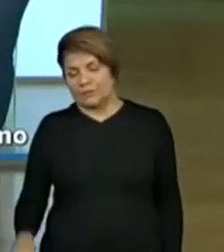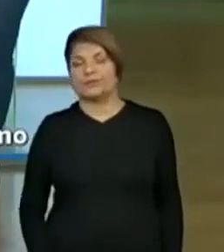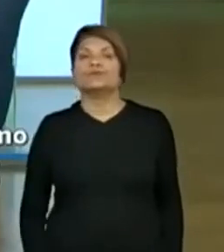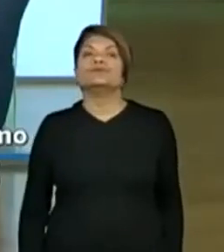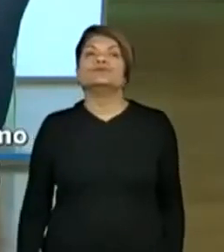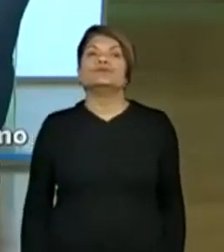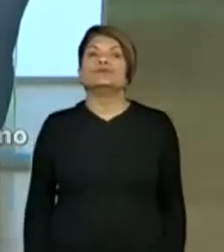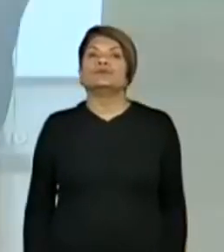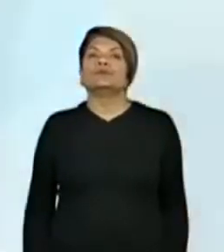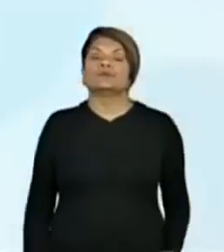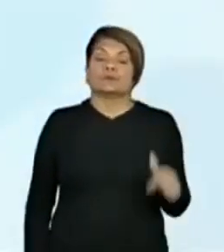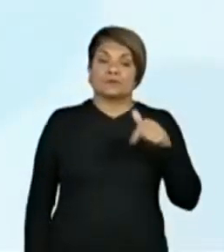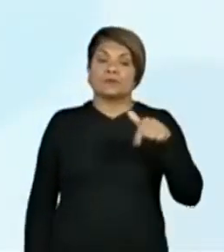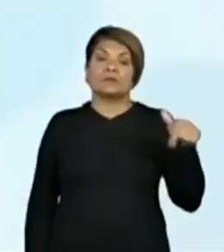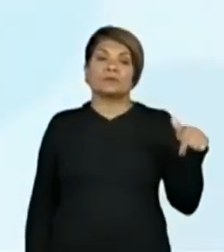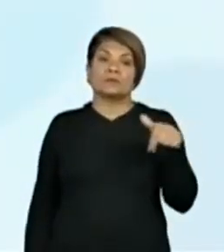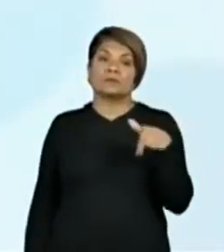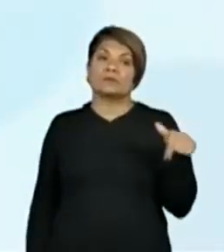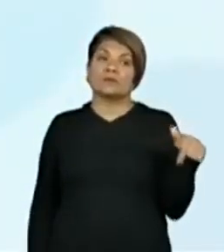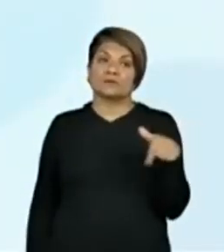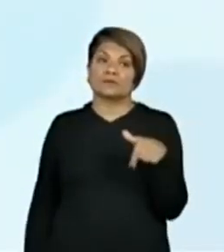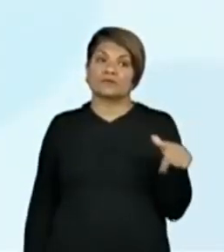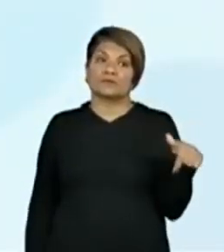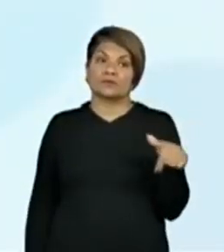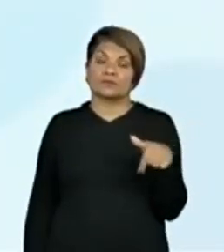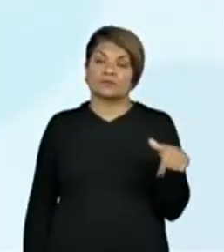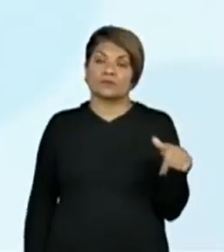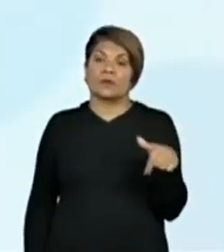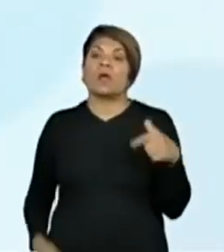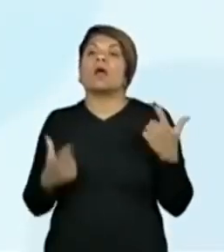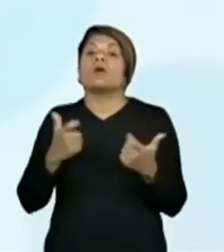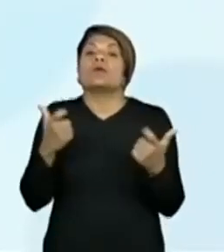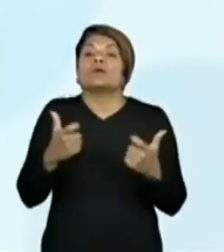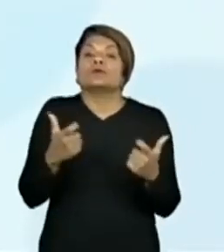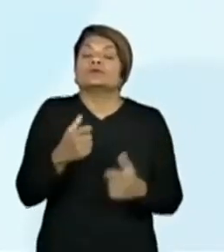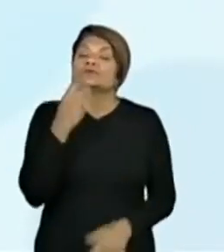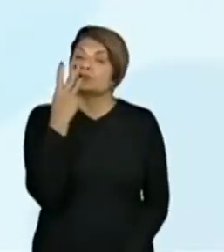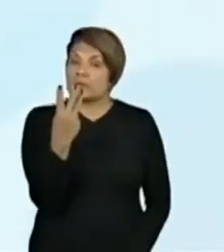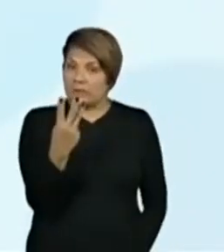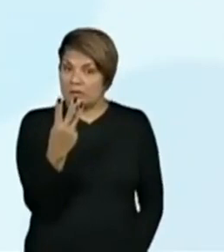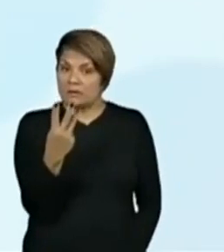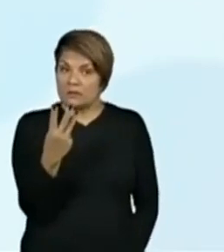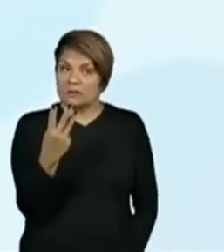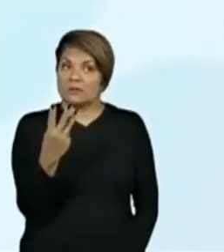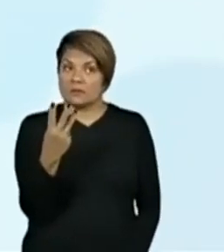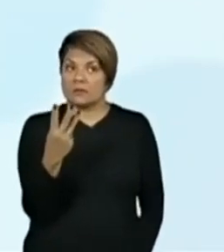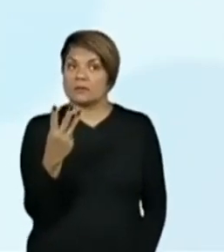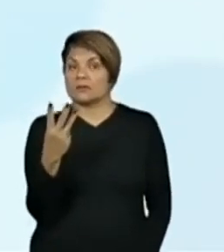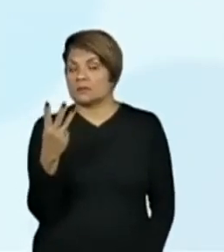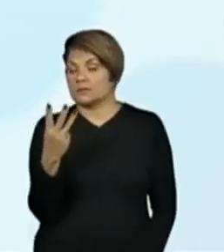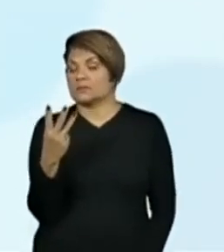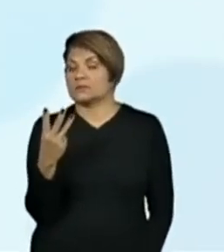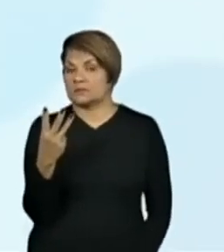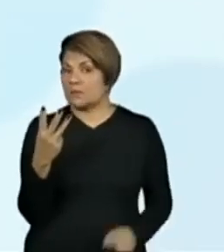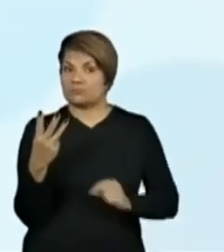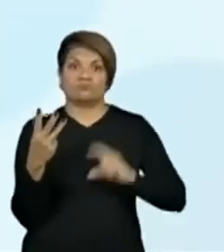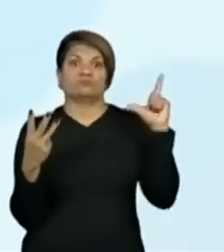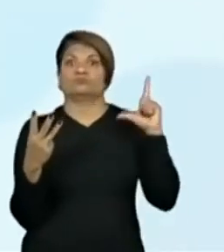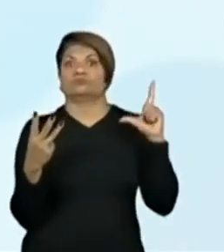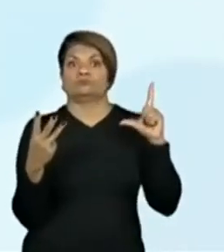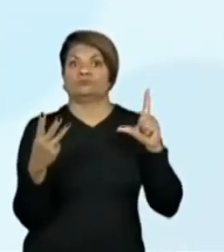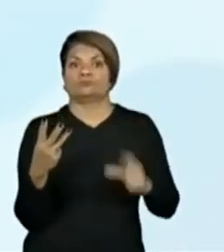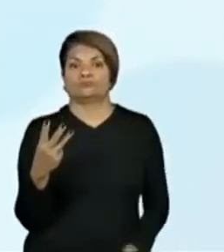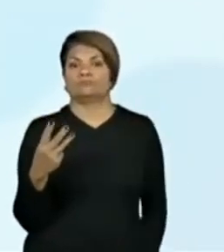vamos lá. No 77, aonde eu posso colocar o algarismo 3 para formar o maior número?